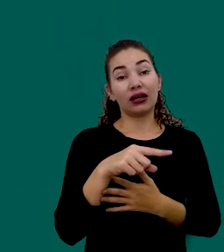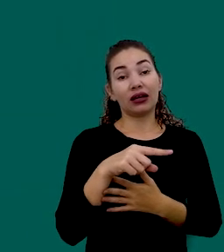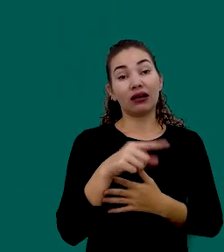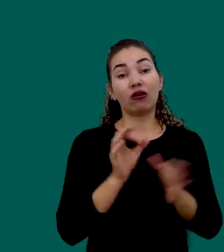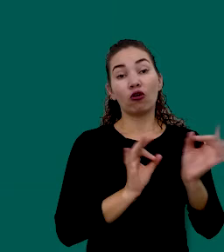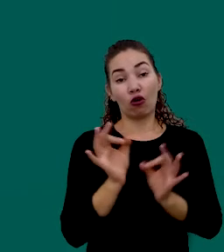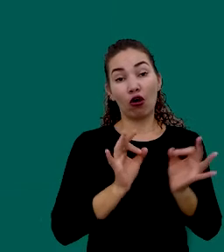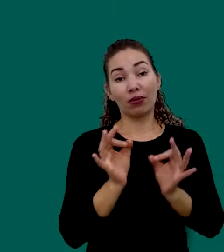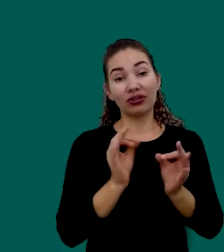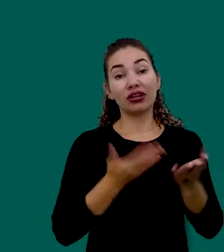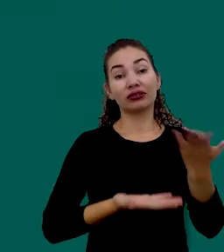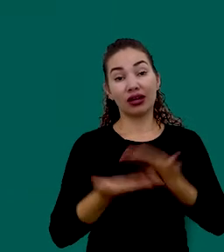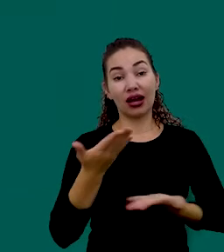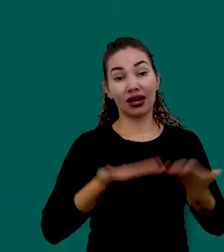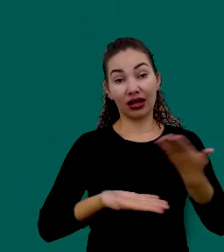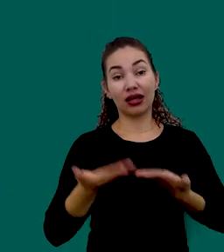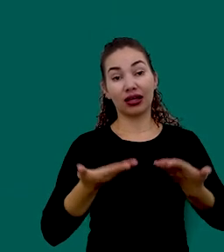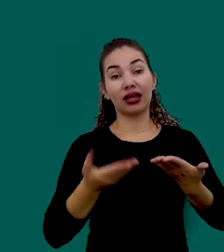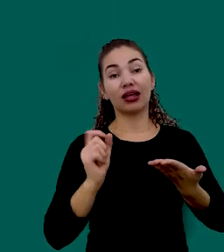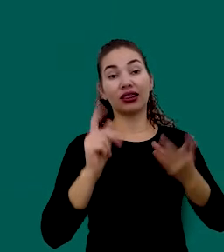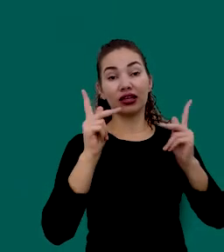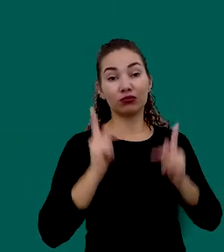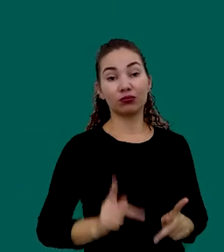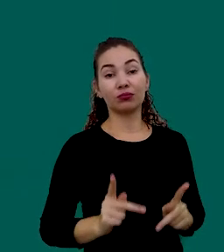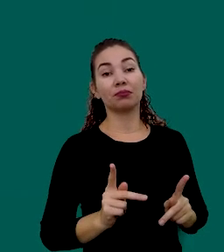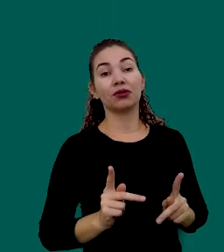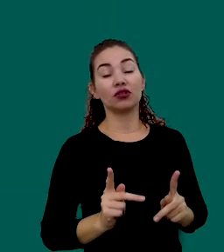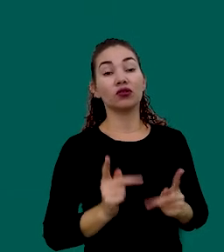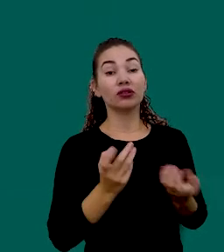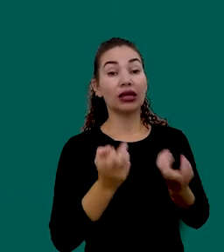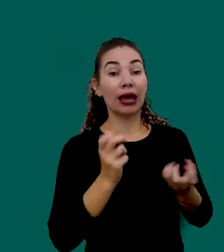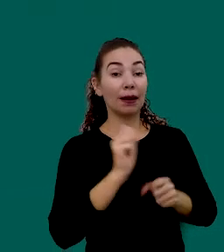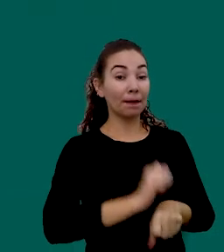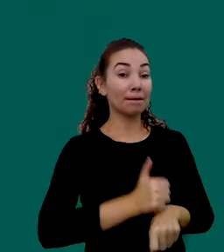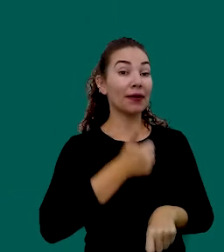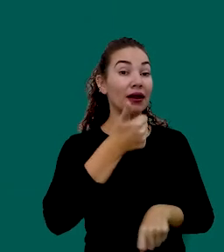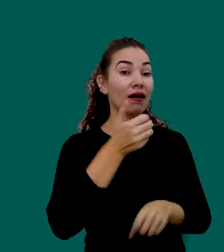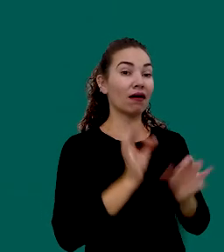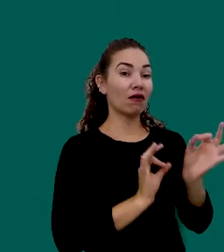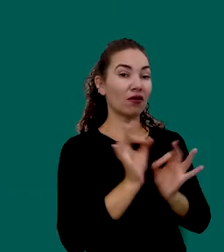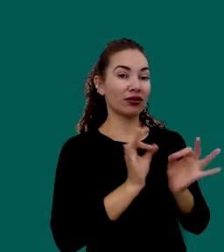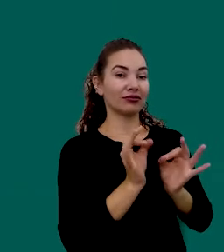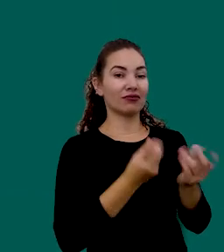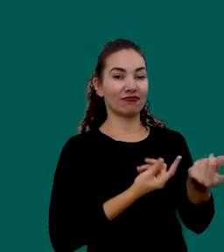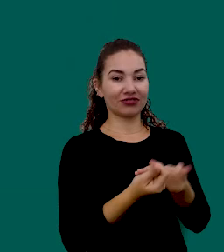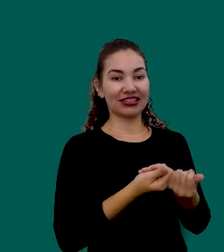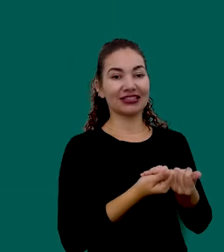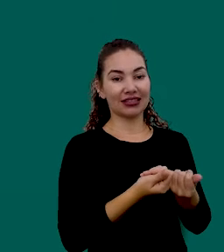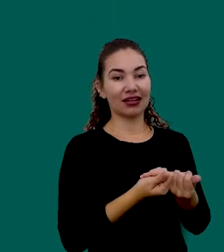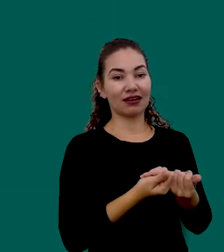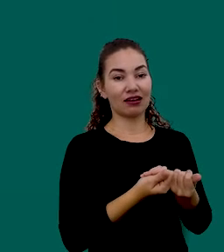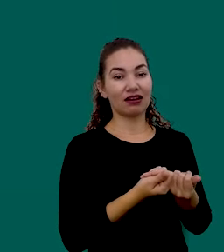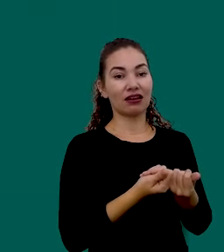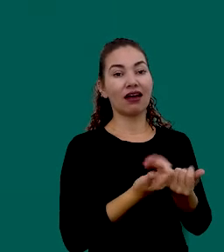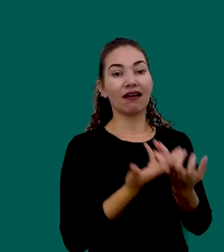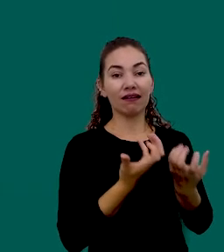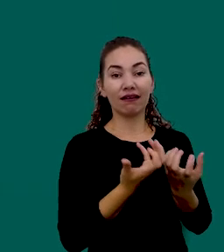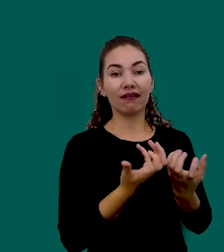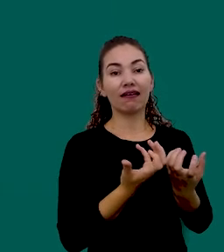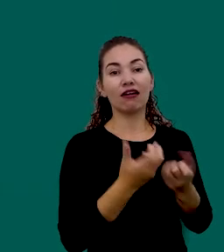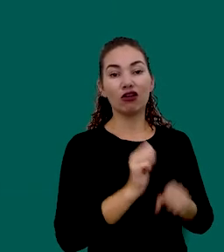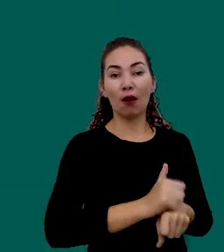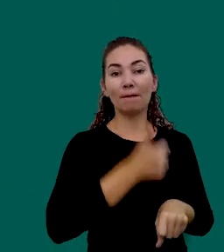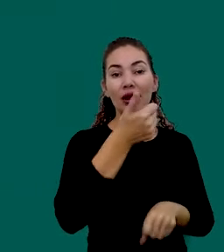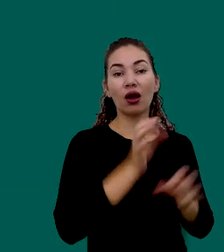A gente atende Seguidamente Pessoas que buscam Uma melhor Organização Financeira Que buscam Justamente Uma